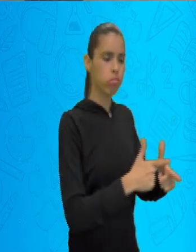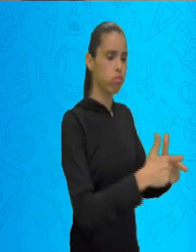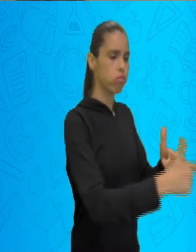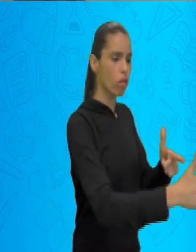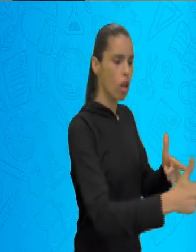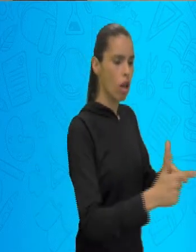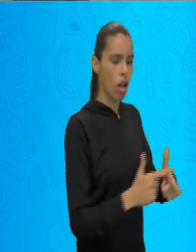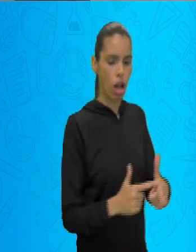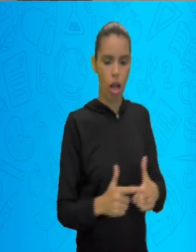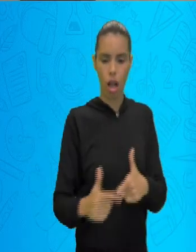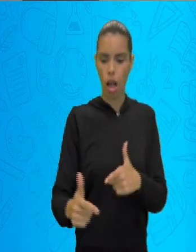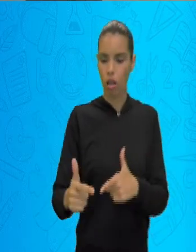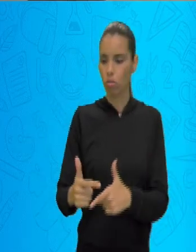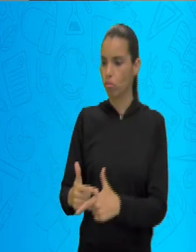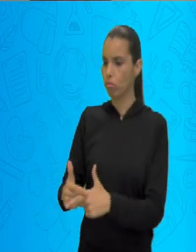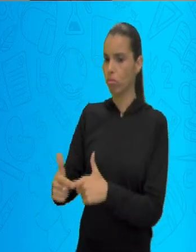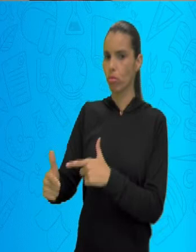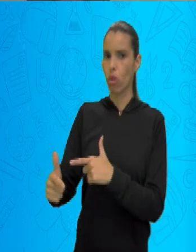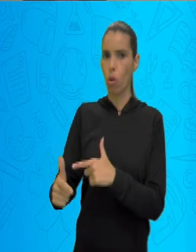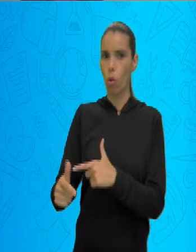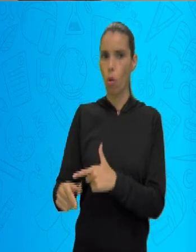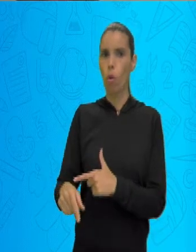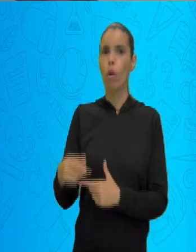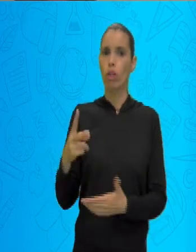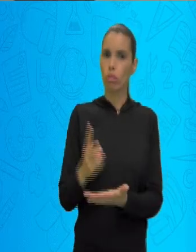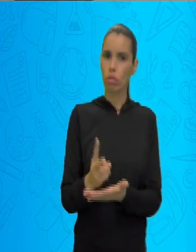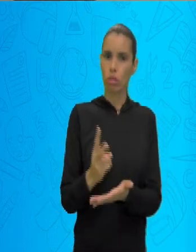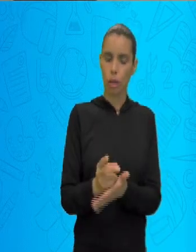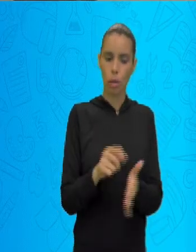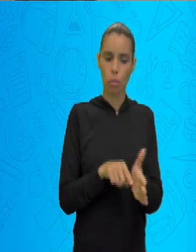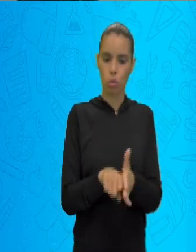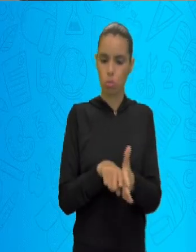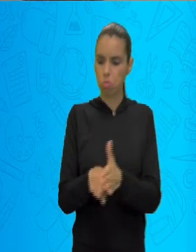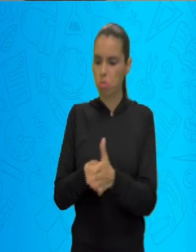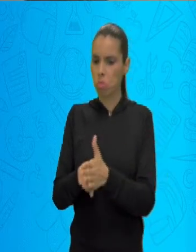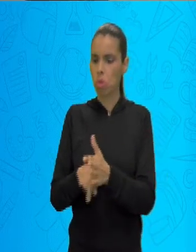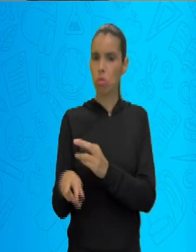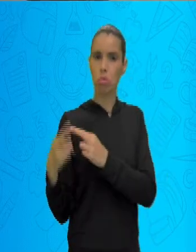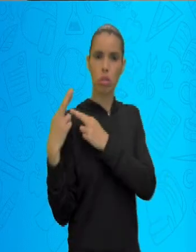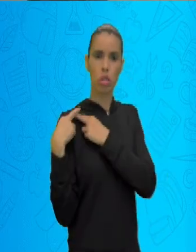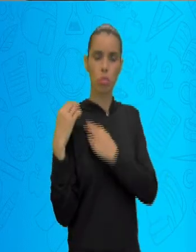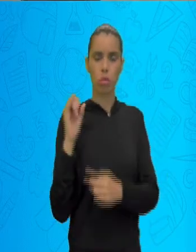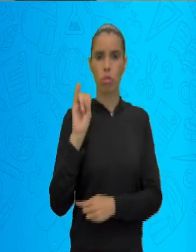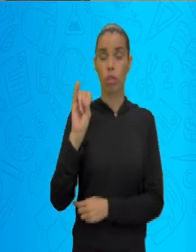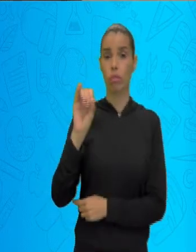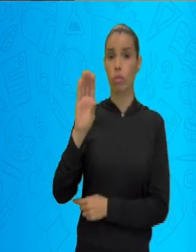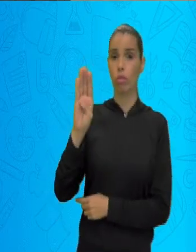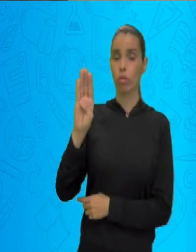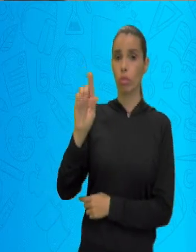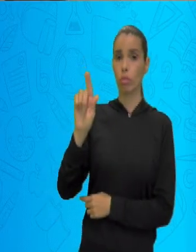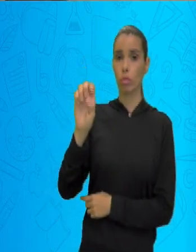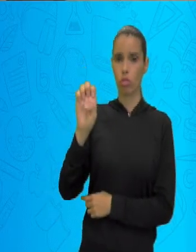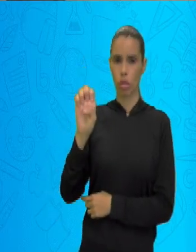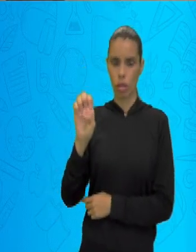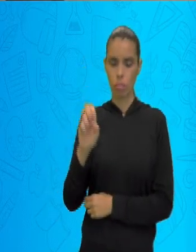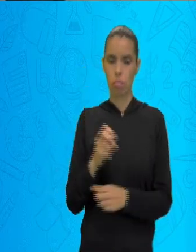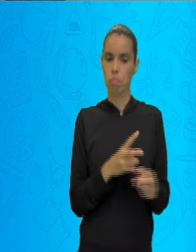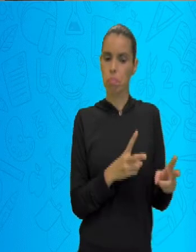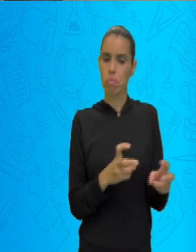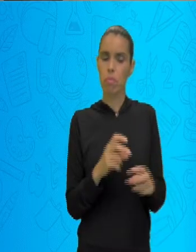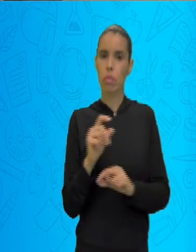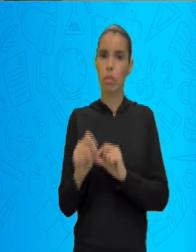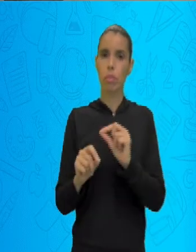Os pesquisadores do IBGE, eles perceberam que isso não mostra